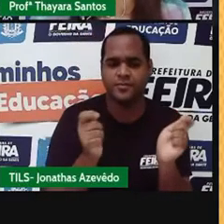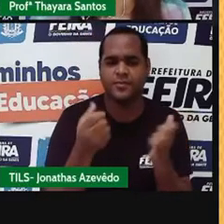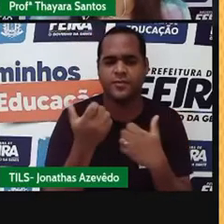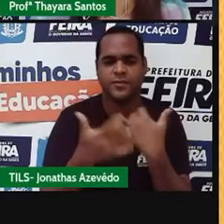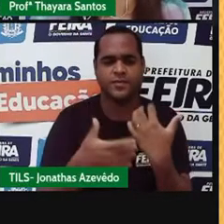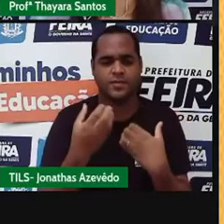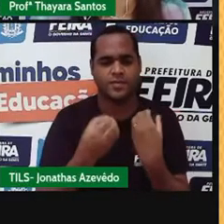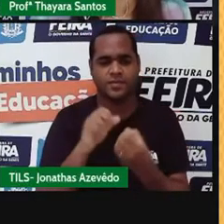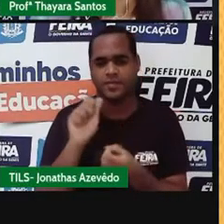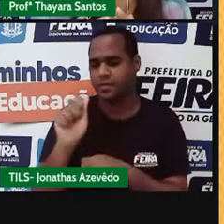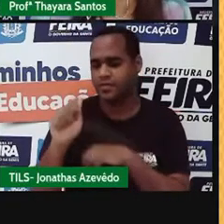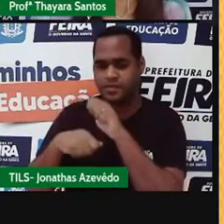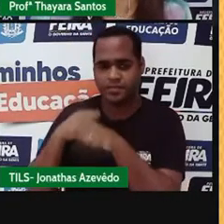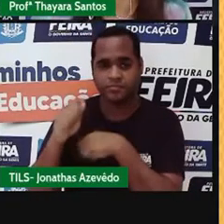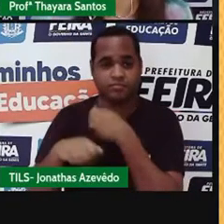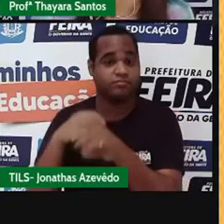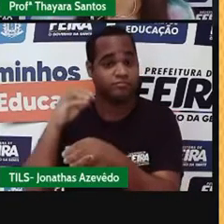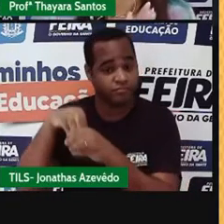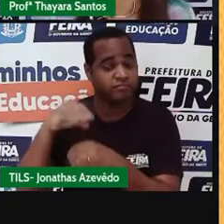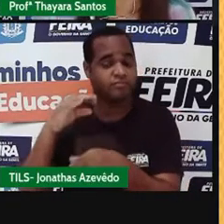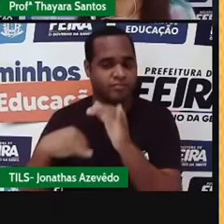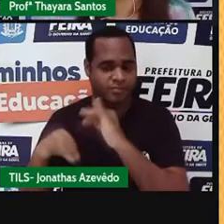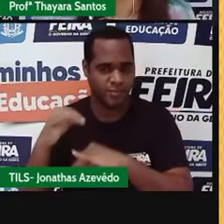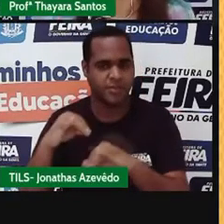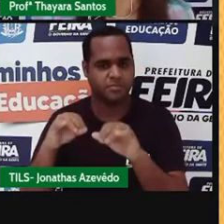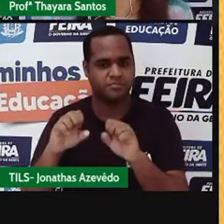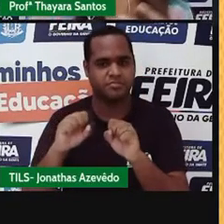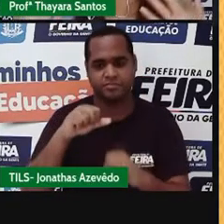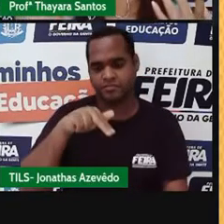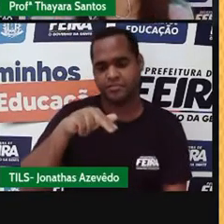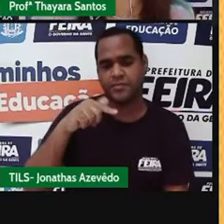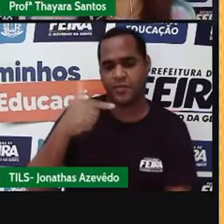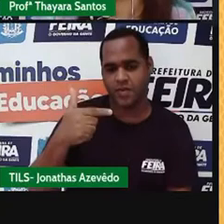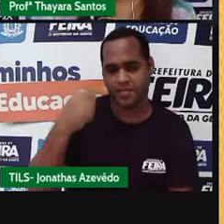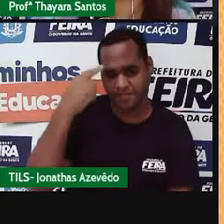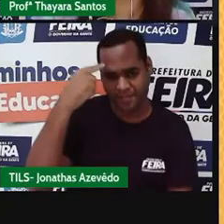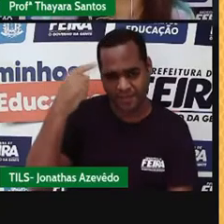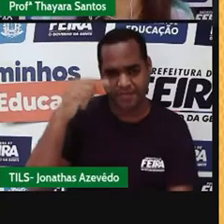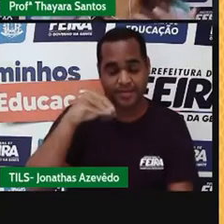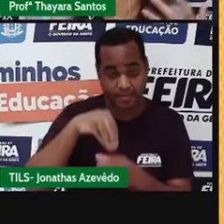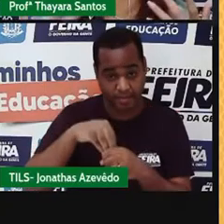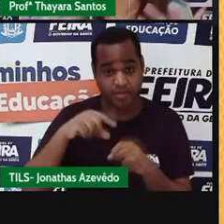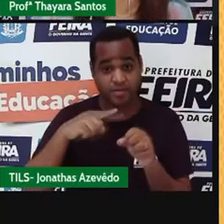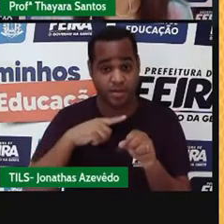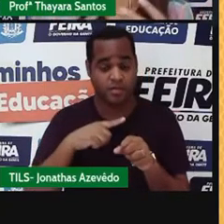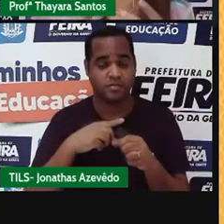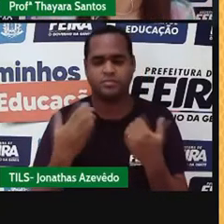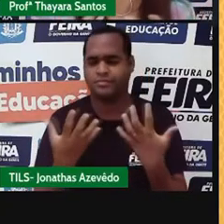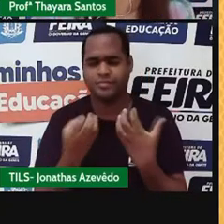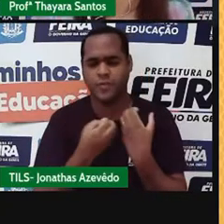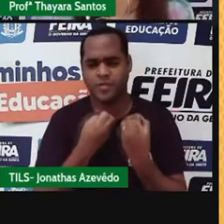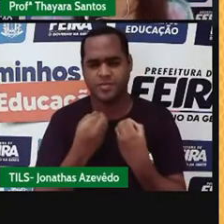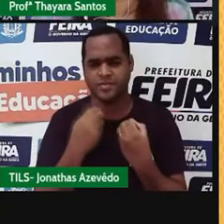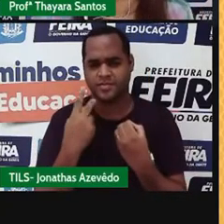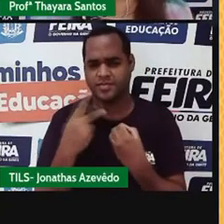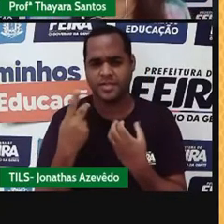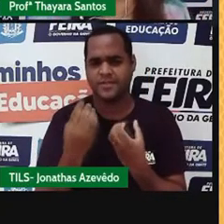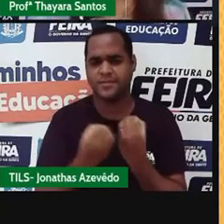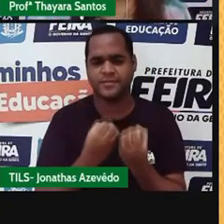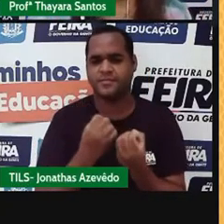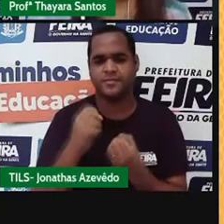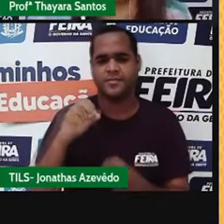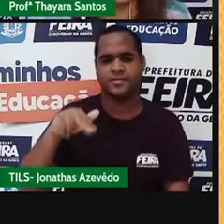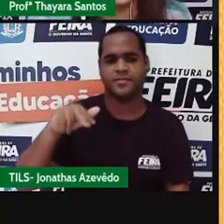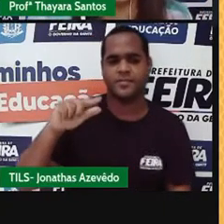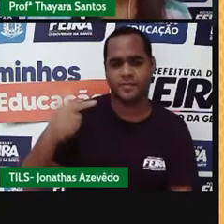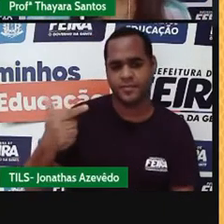formadas por átomos de um mesmo elemento químico. Pode ter mais de um átomo naquela substância, mas precisa ser do mesmo elemento, como é o